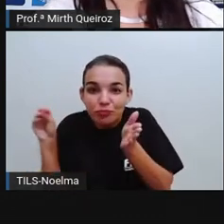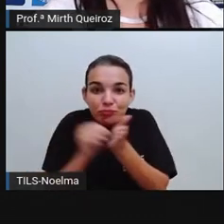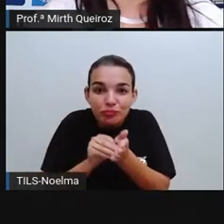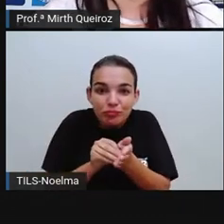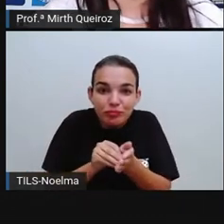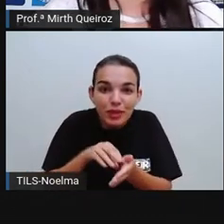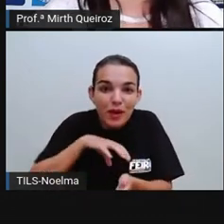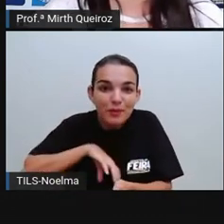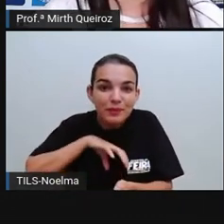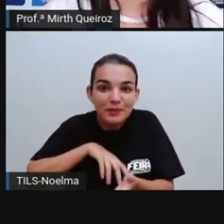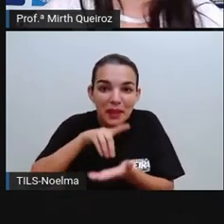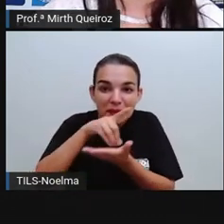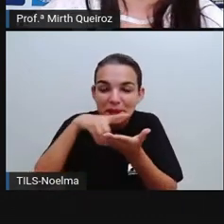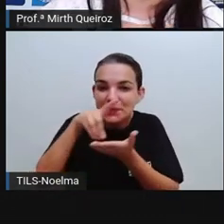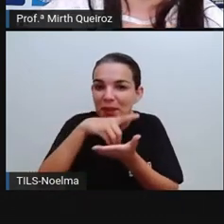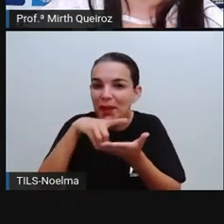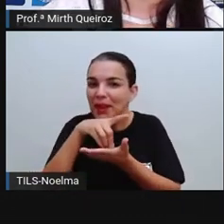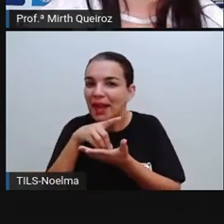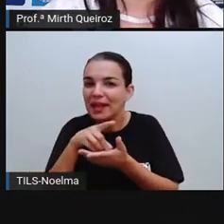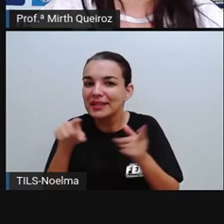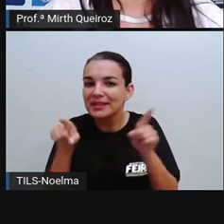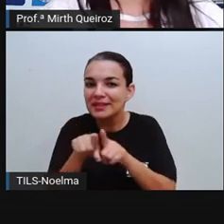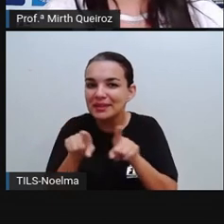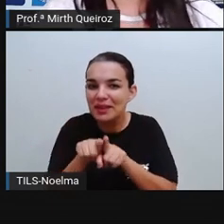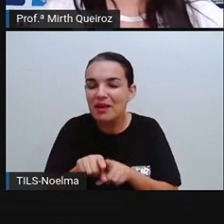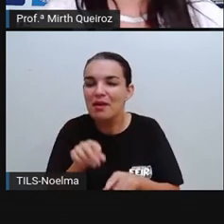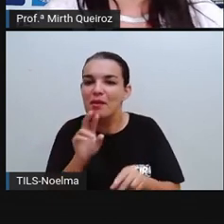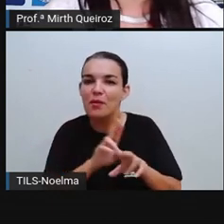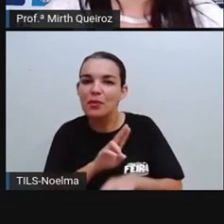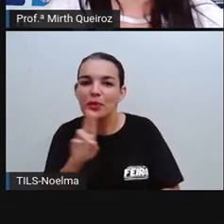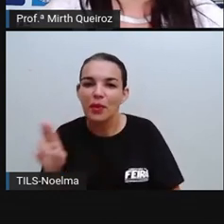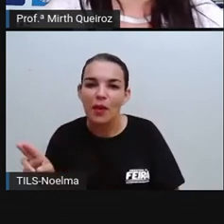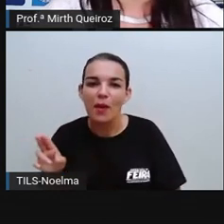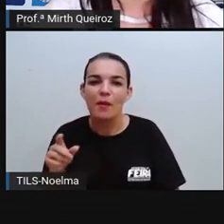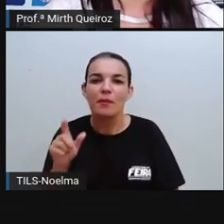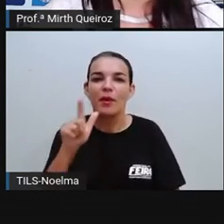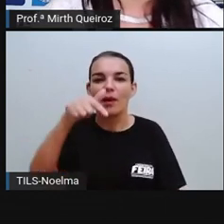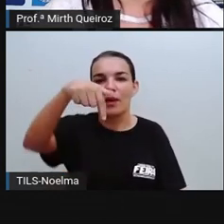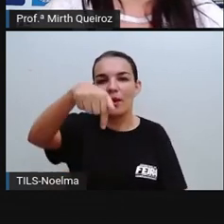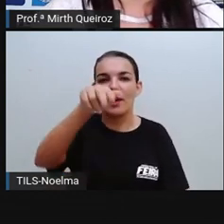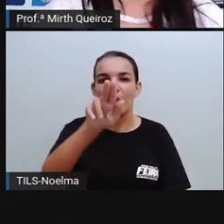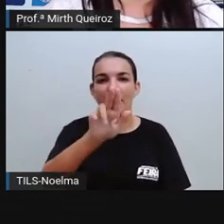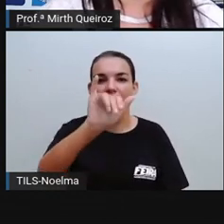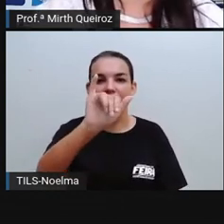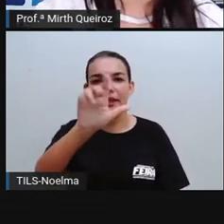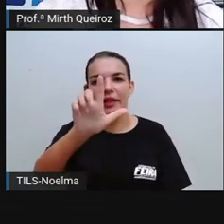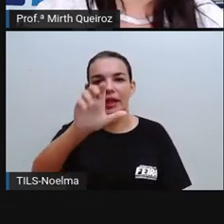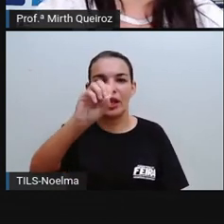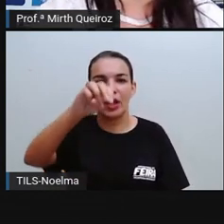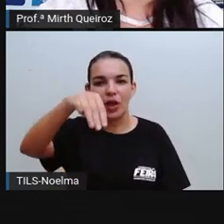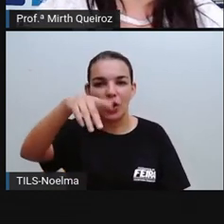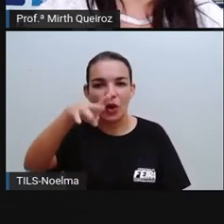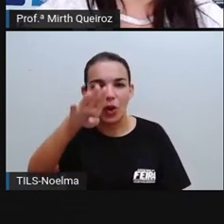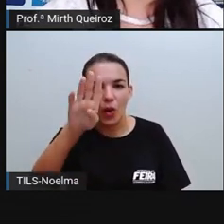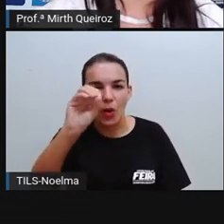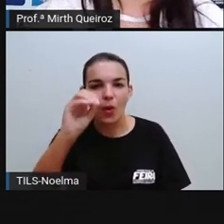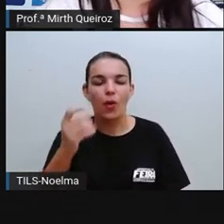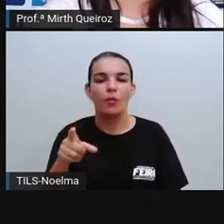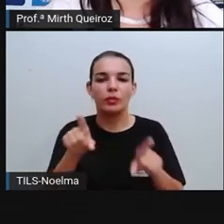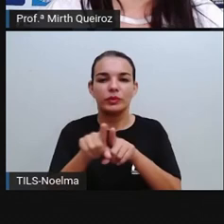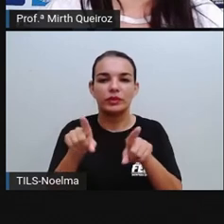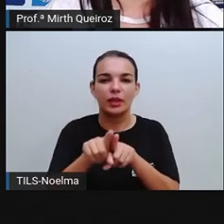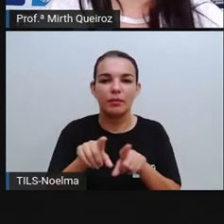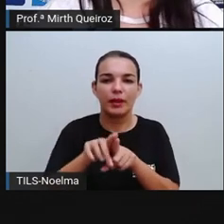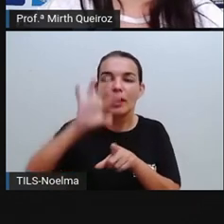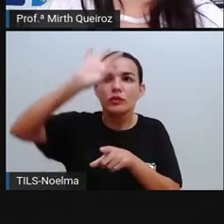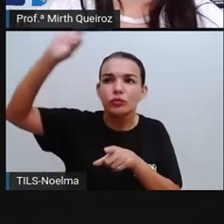português brasileiro. Assim como aconteceu lá, com o nome de alguns locais, né? Que são palavras indígenas, aconteceu